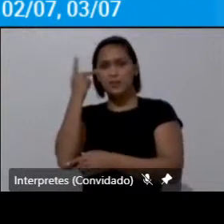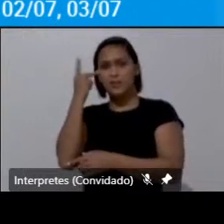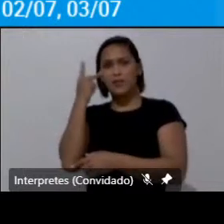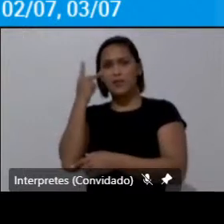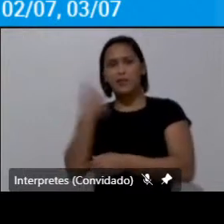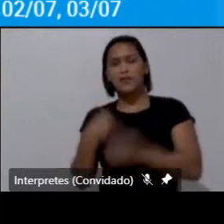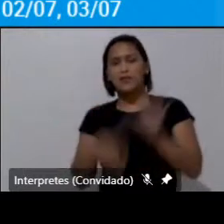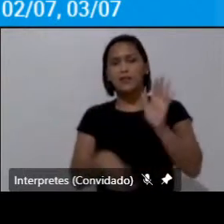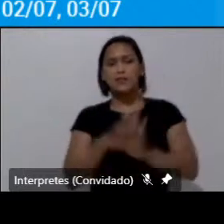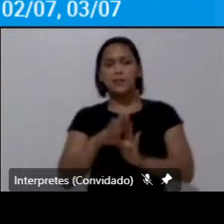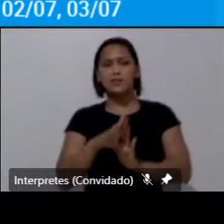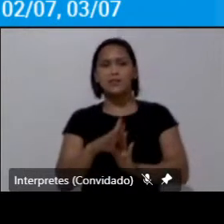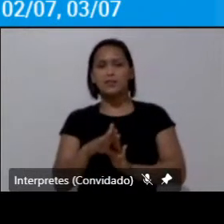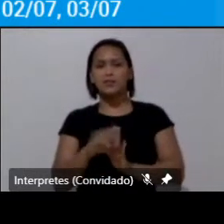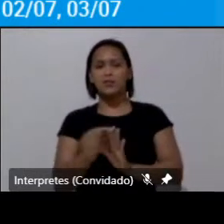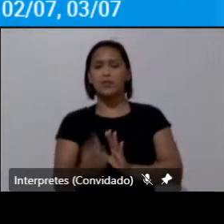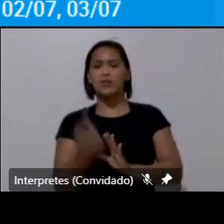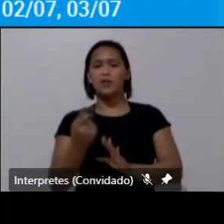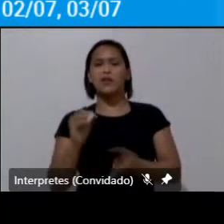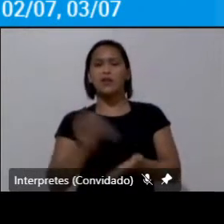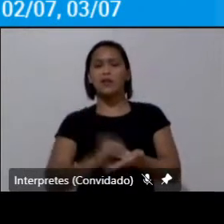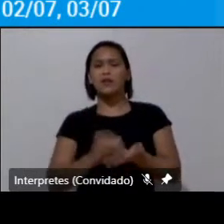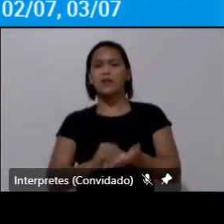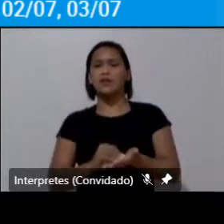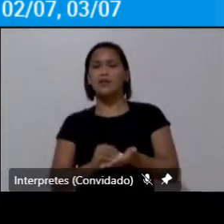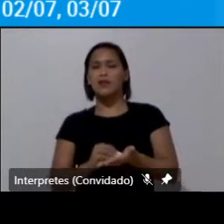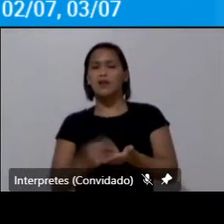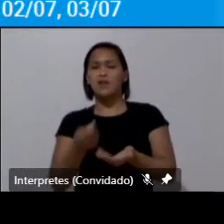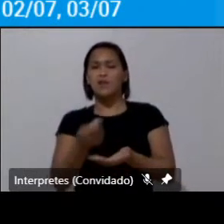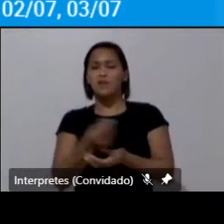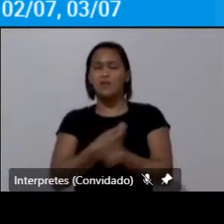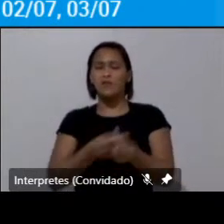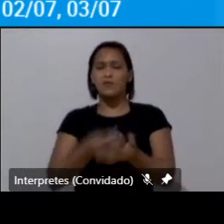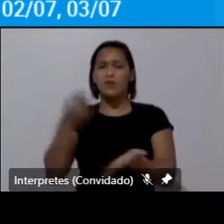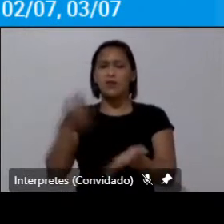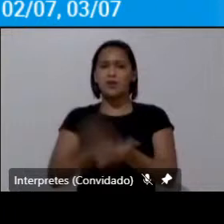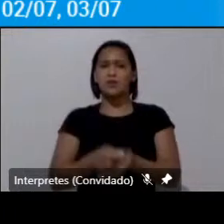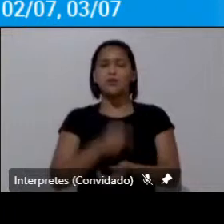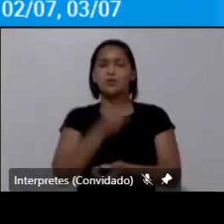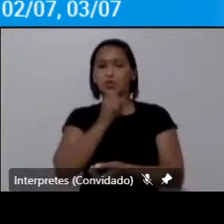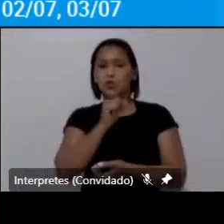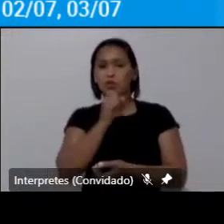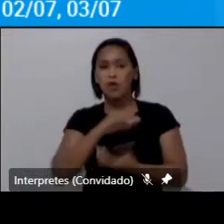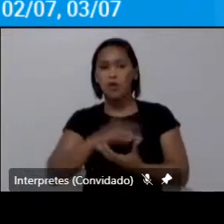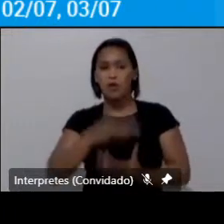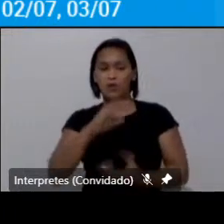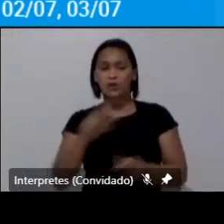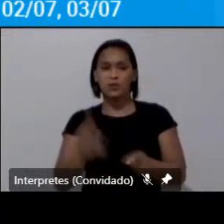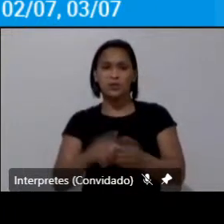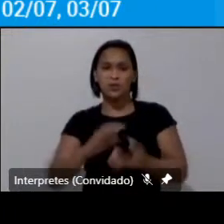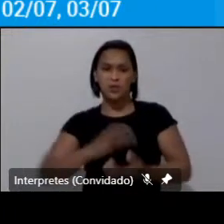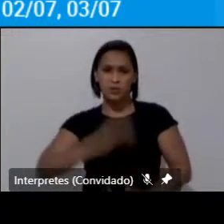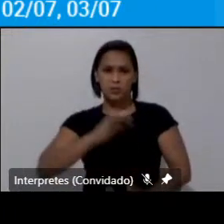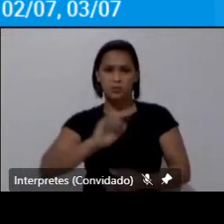levantou a isenção tarifária dos idosos e por mais um